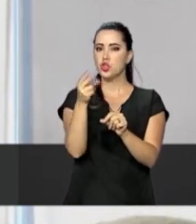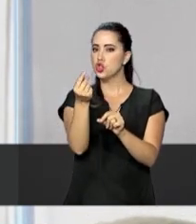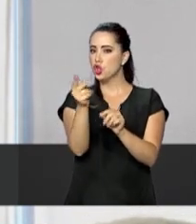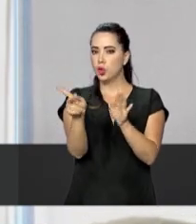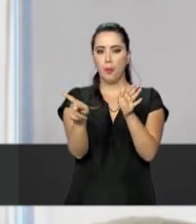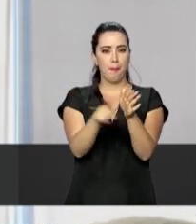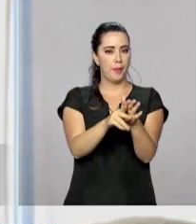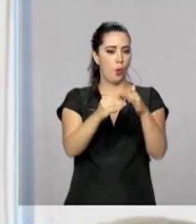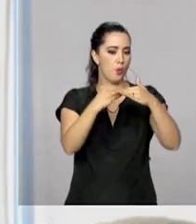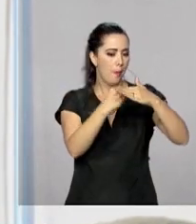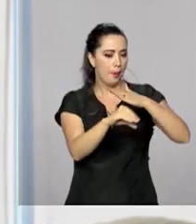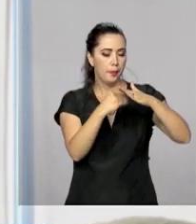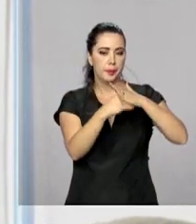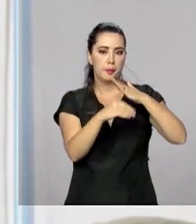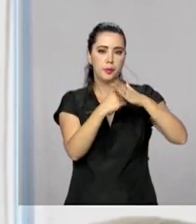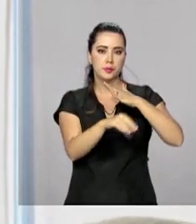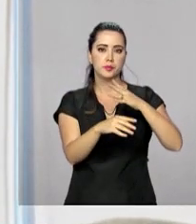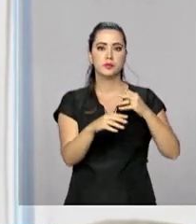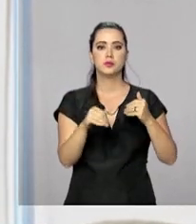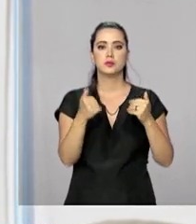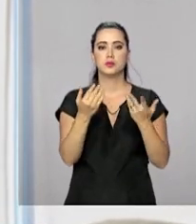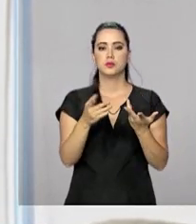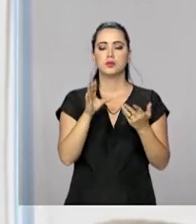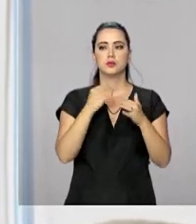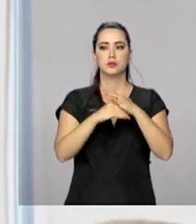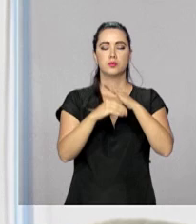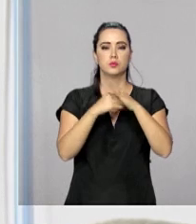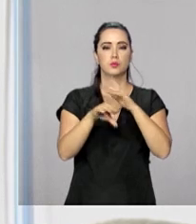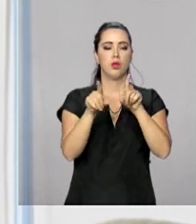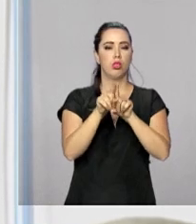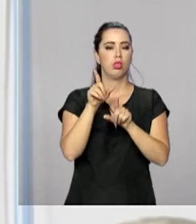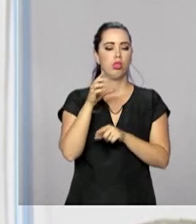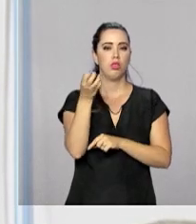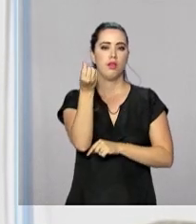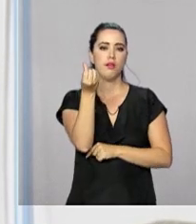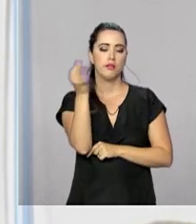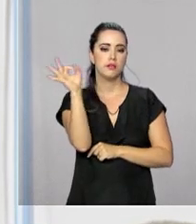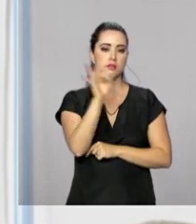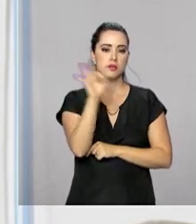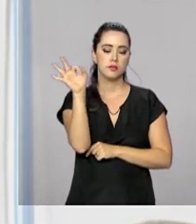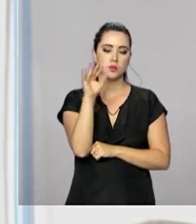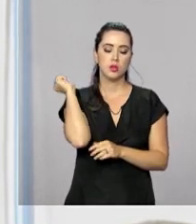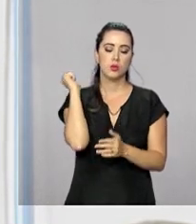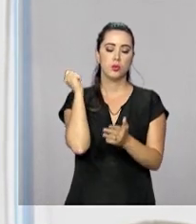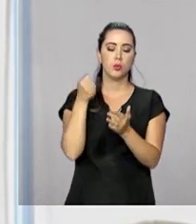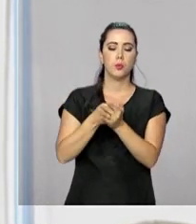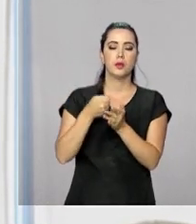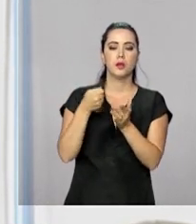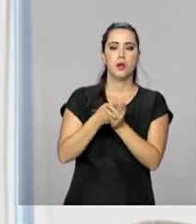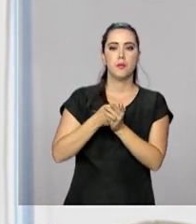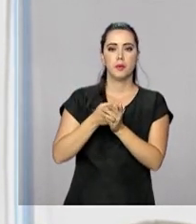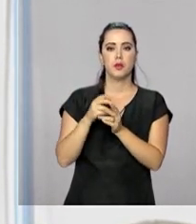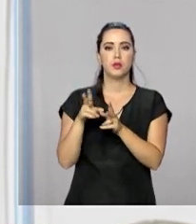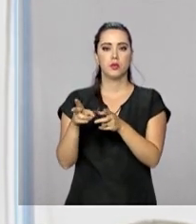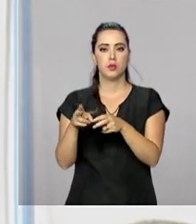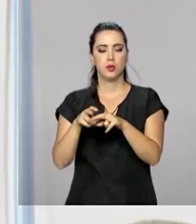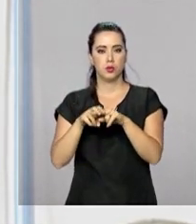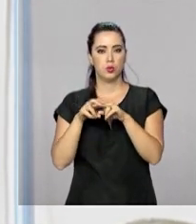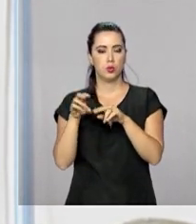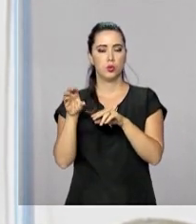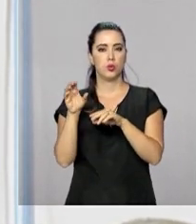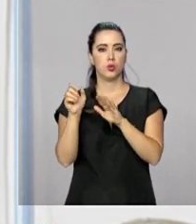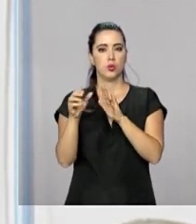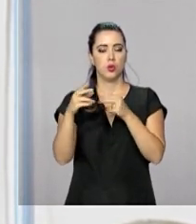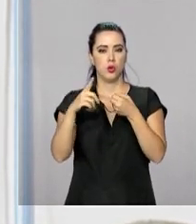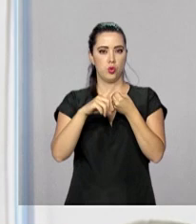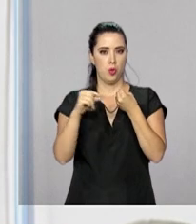recursos, ela terá 6% da contribuição prevista no artigo 8º